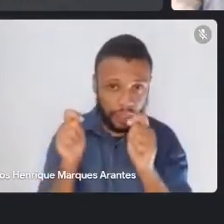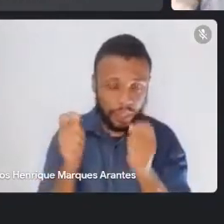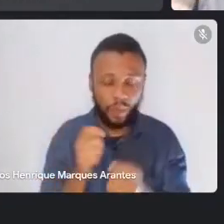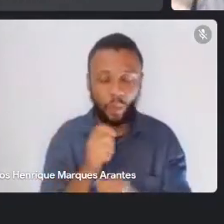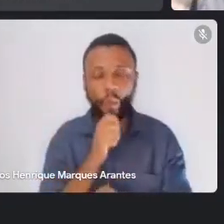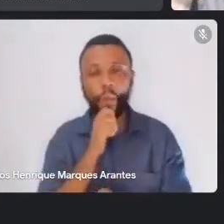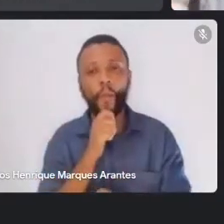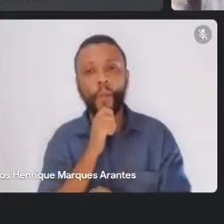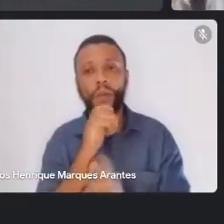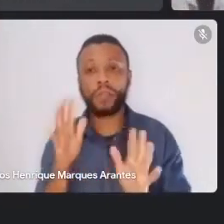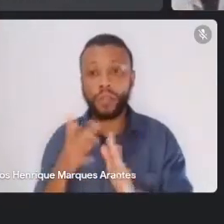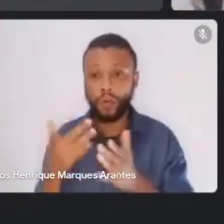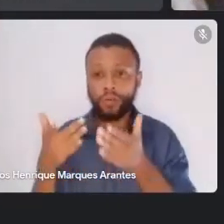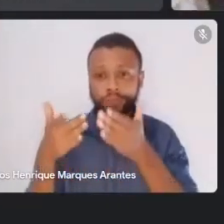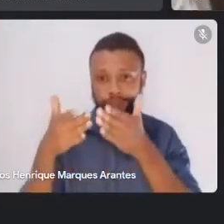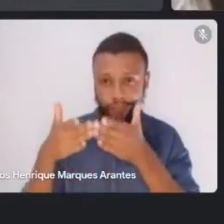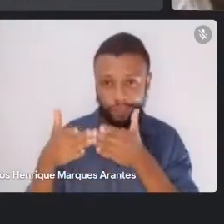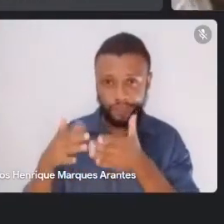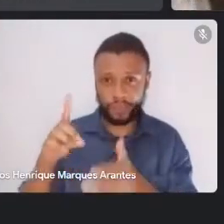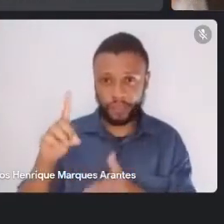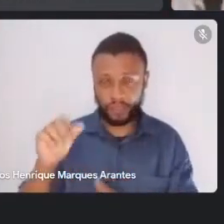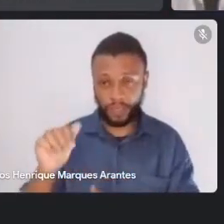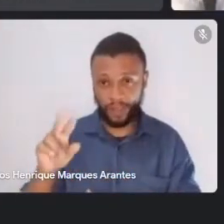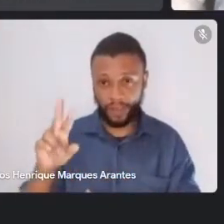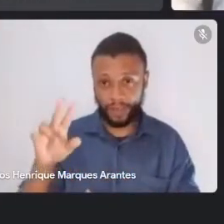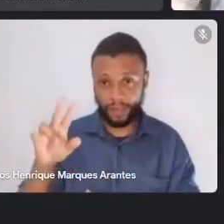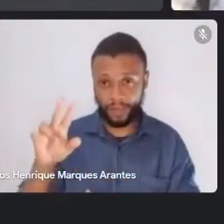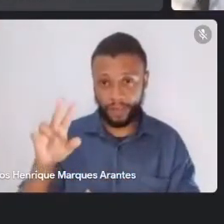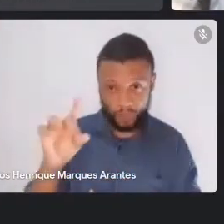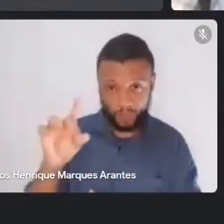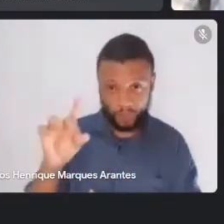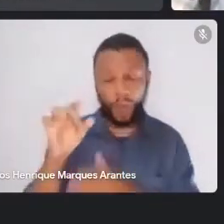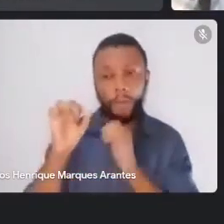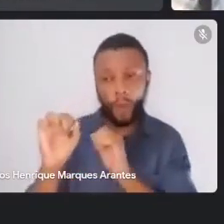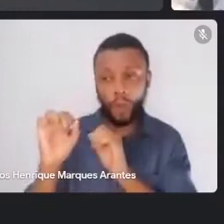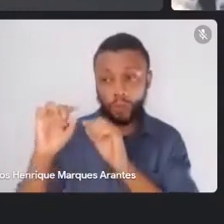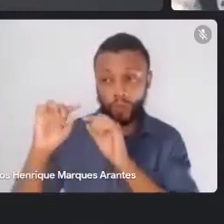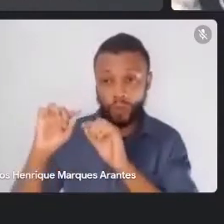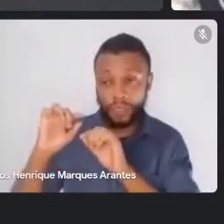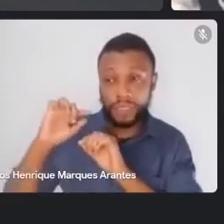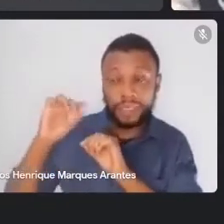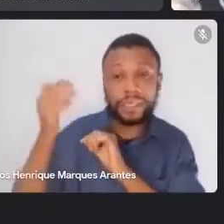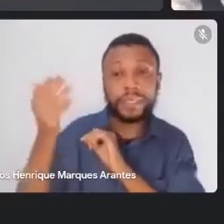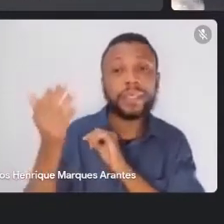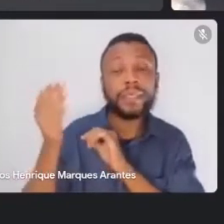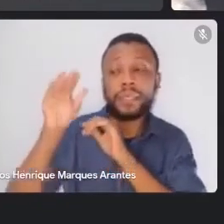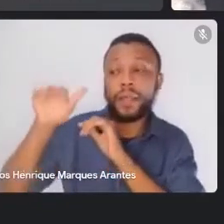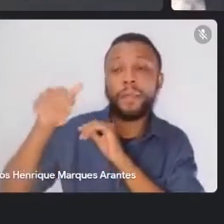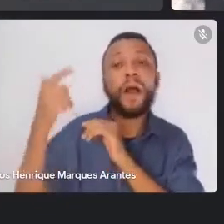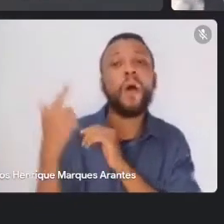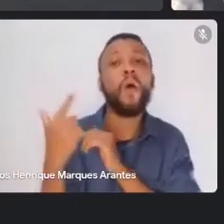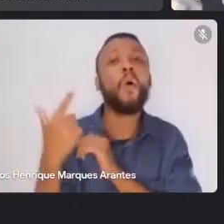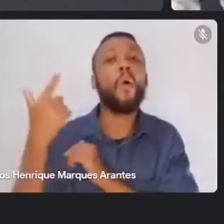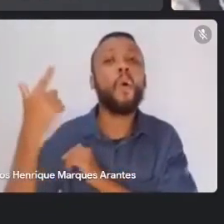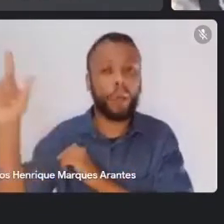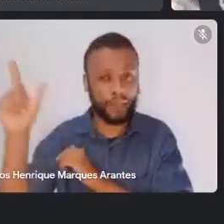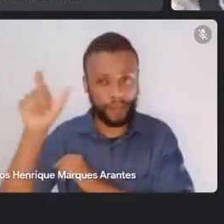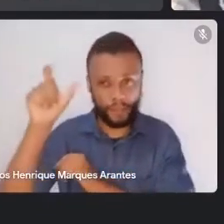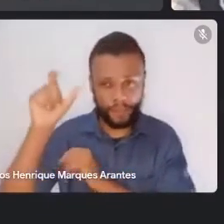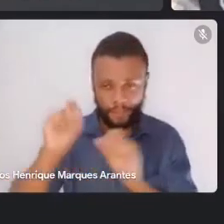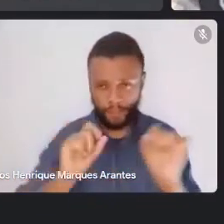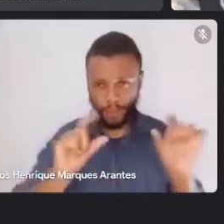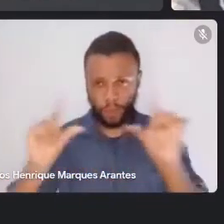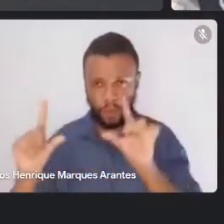Davi, vamos fazer o seguinte. Posso te pular de novo e voltar para ti? Vou chamar o Jacó, enquanto isso você tenta consertar teu